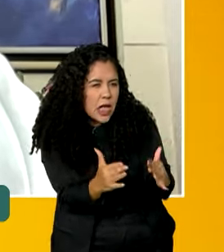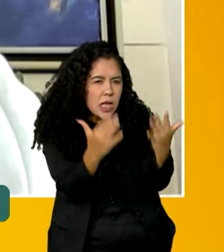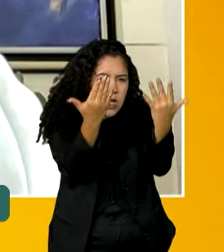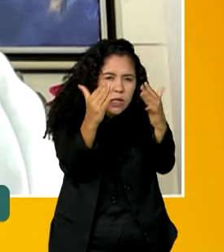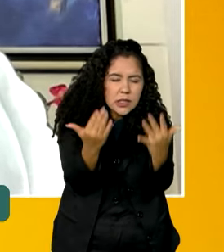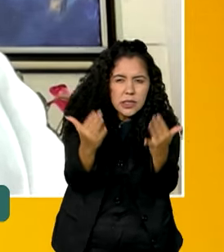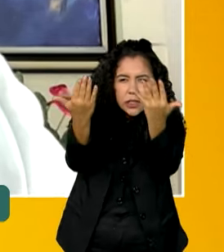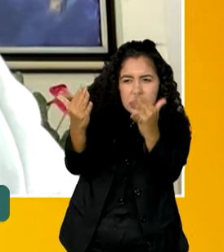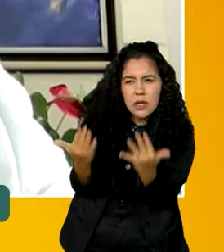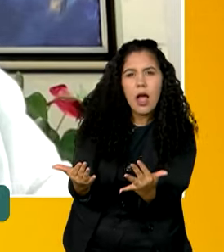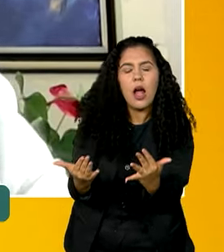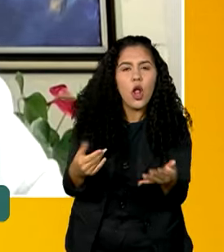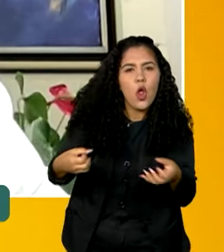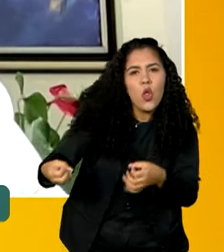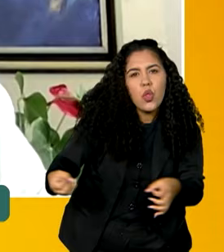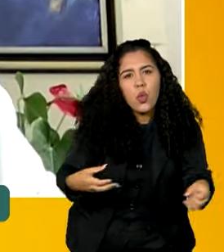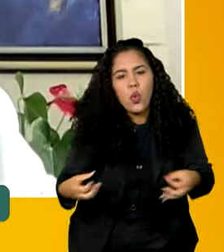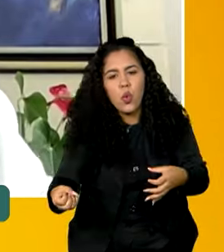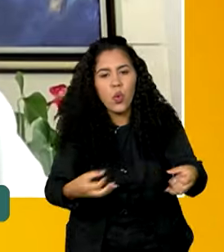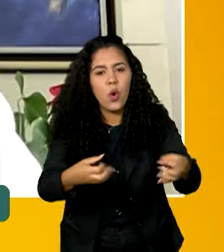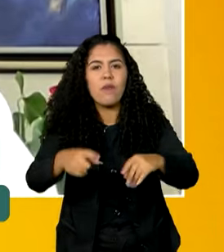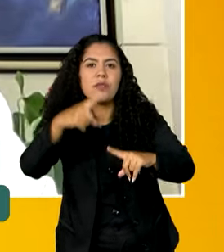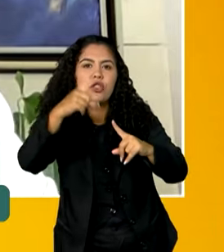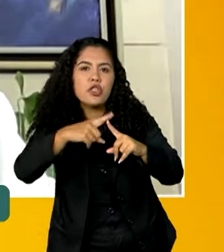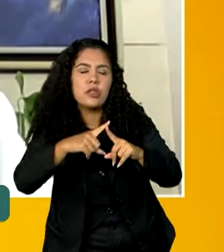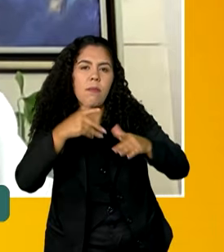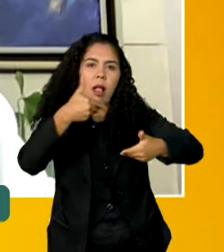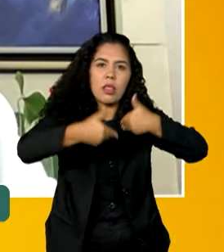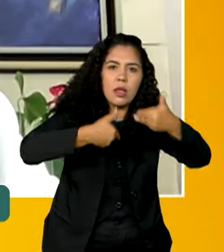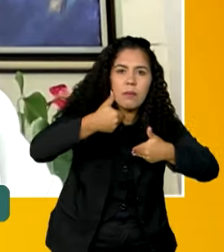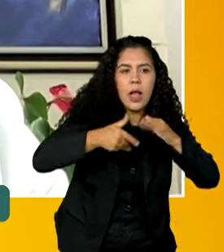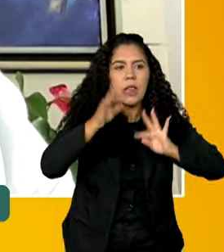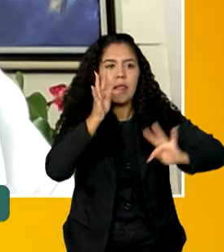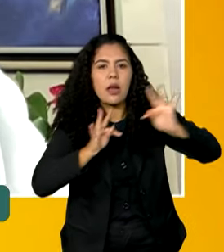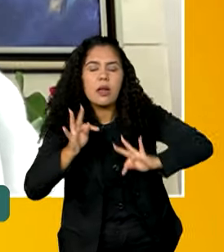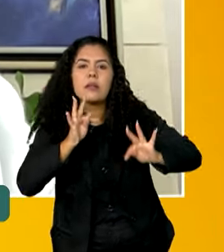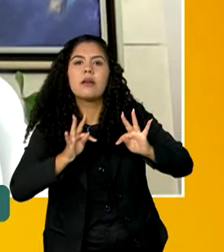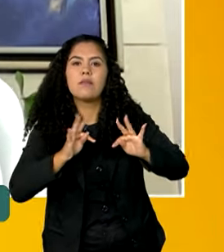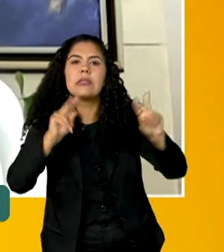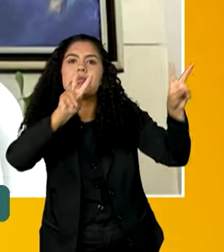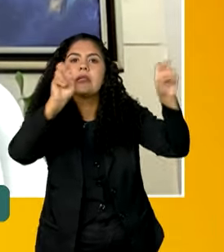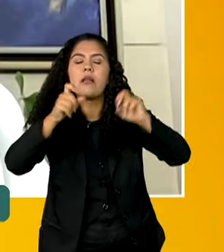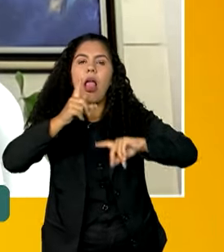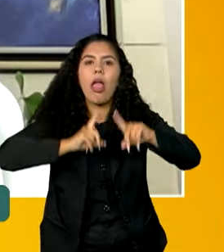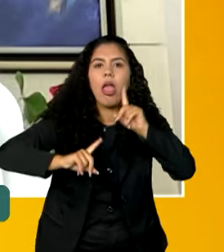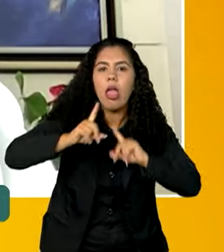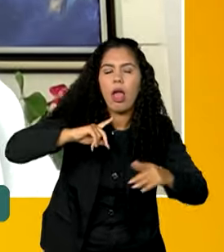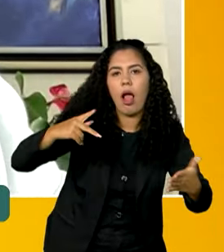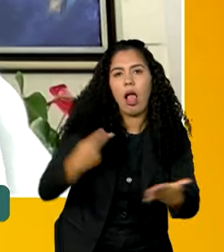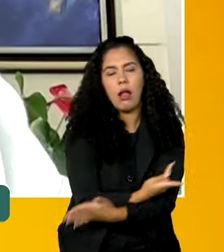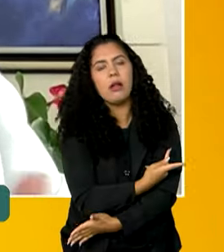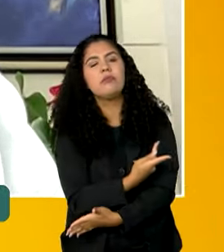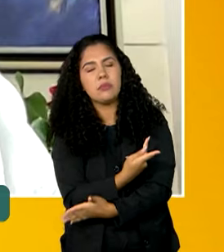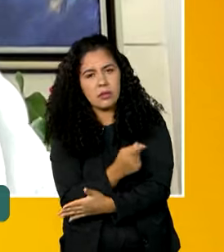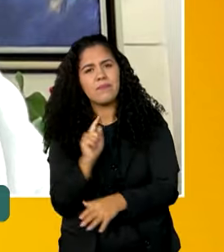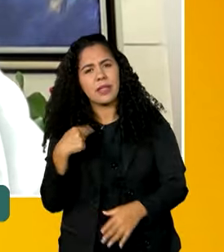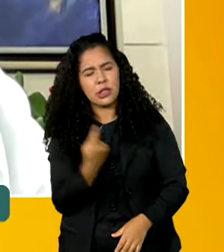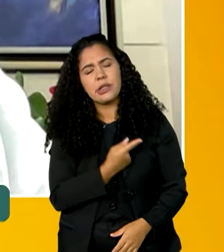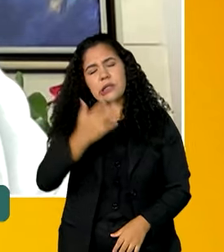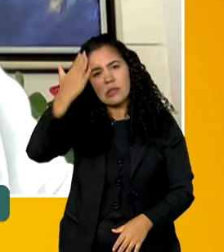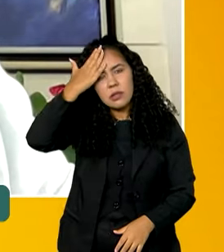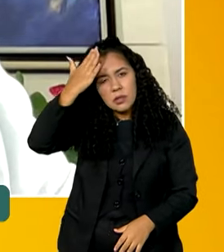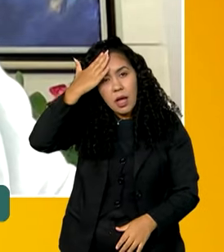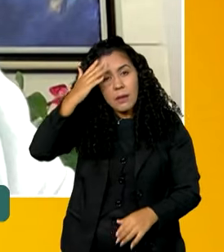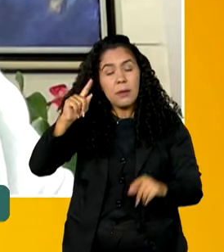realidade, novas terapias, novas abordagens na depressão. E nós sabemos que, principalmente